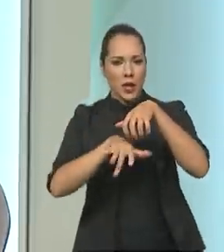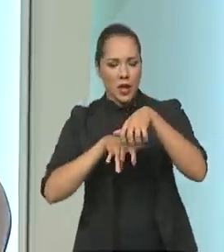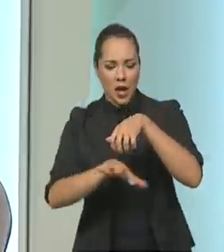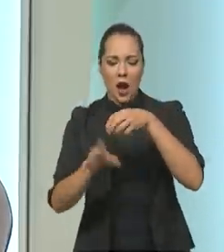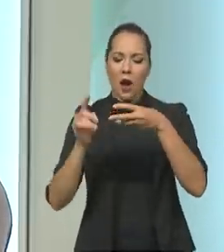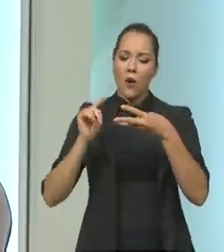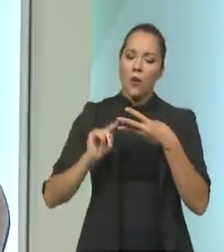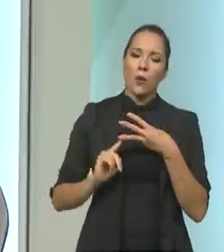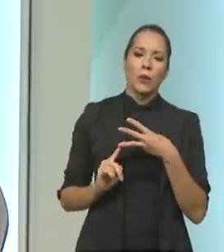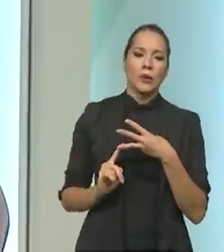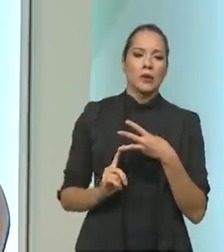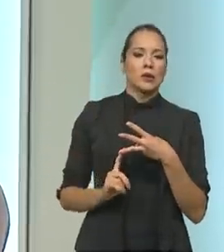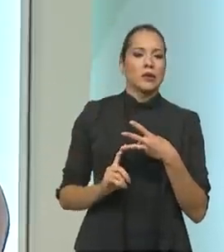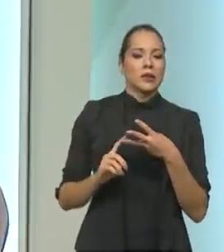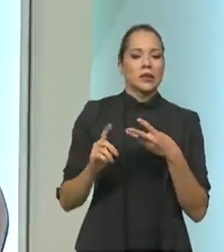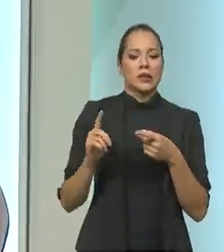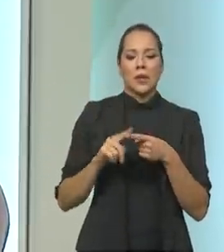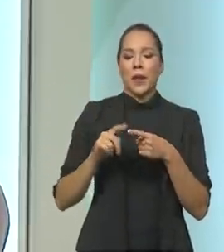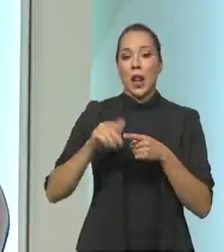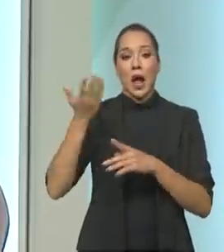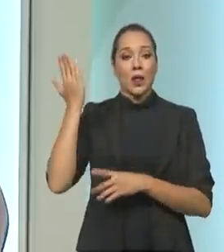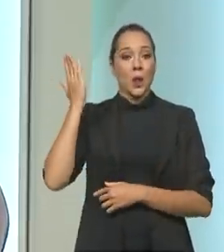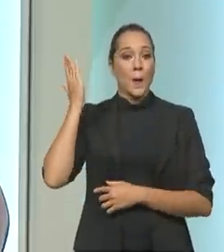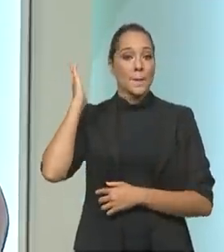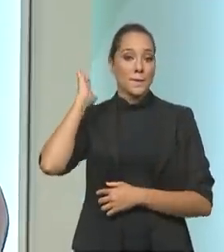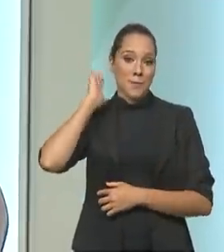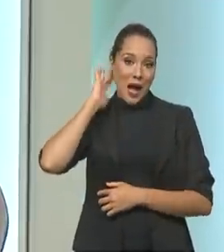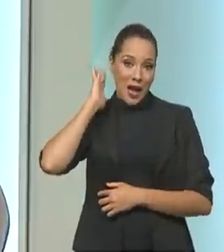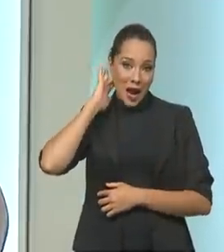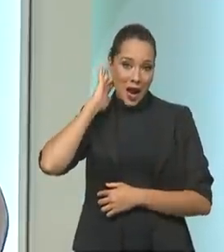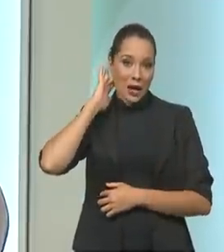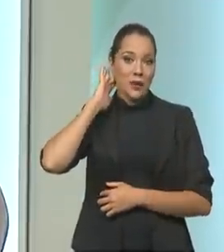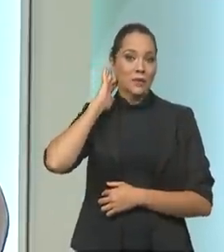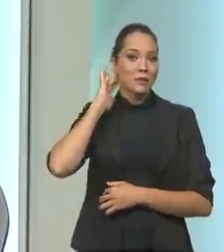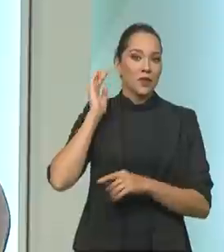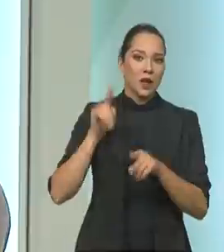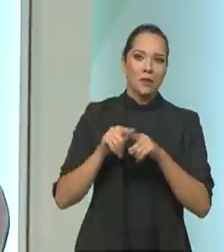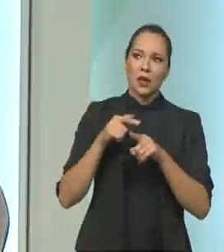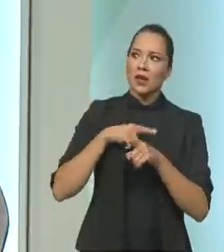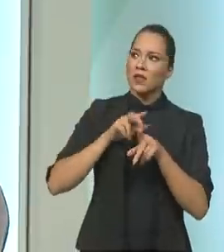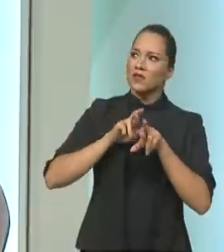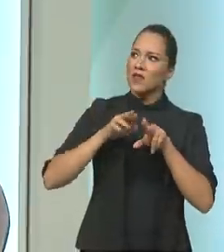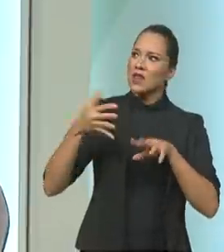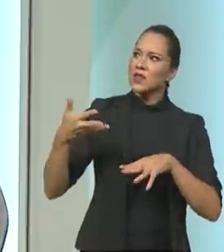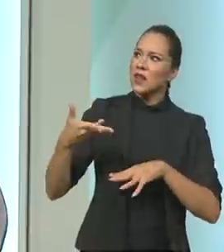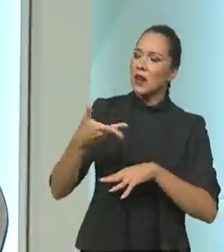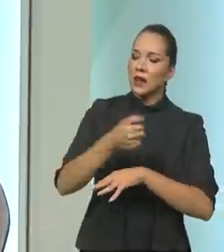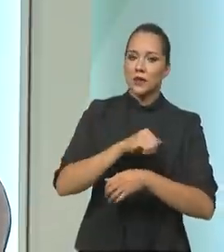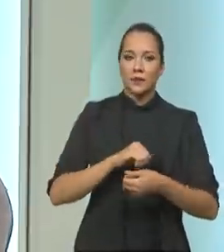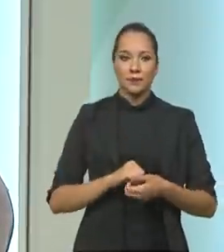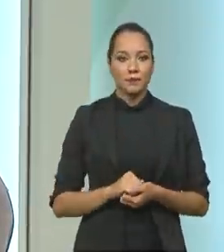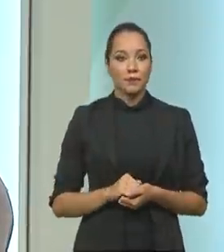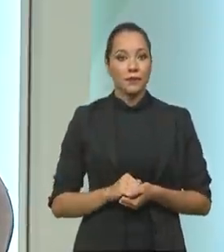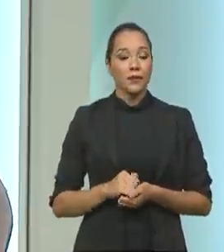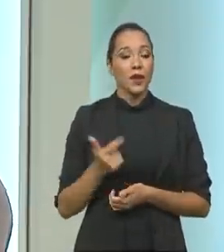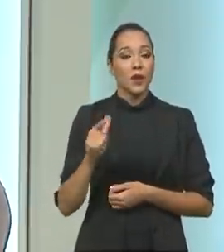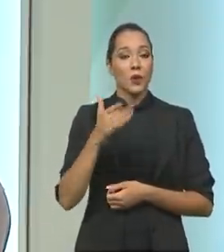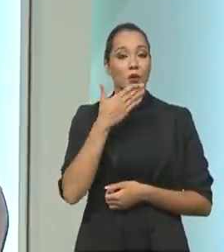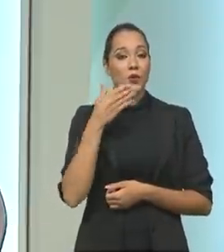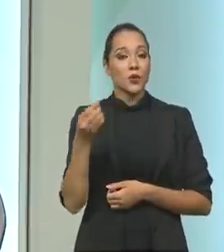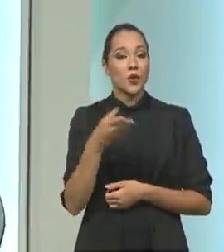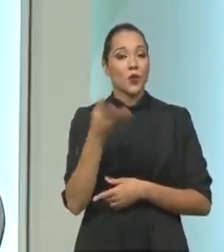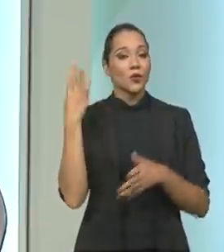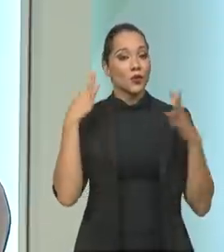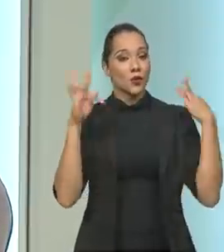em Alta do Chão, no Pará, por exemplo, você tem coisas excelentes. Você tem uma modalidade nova de turismo que